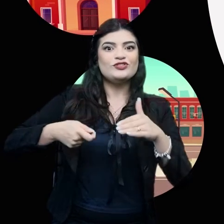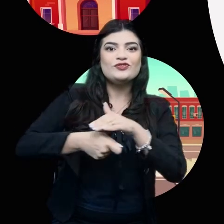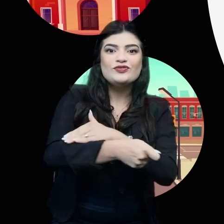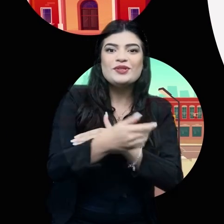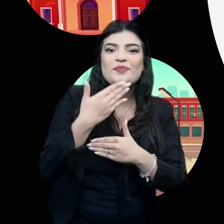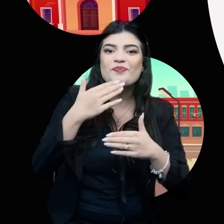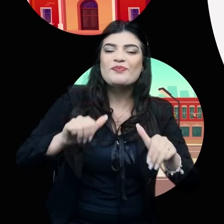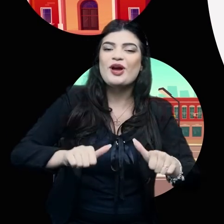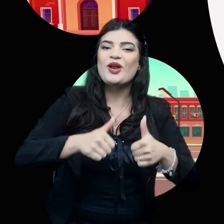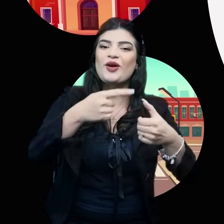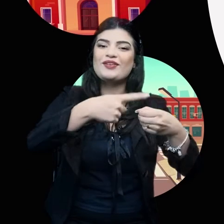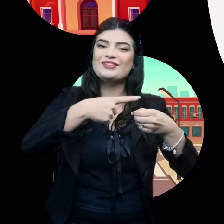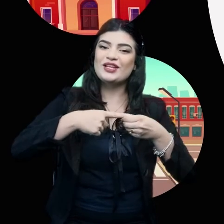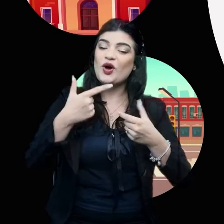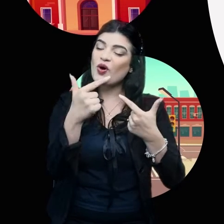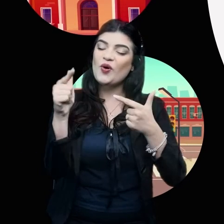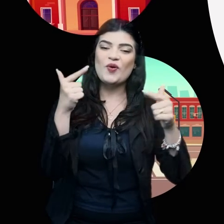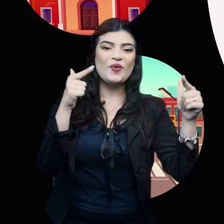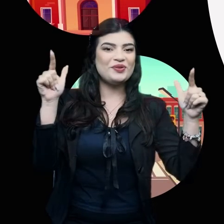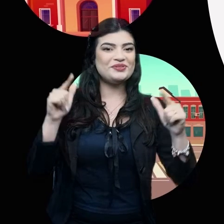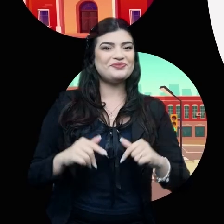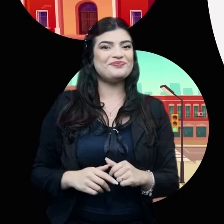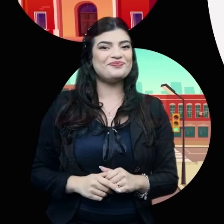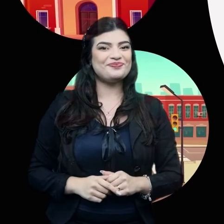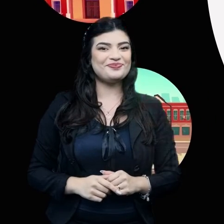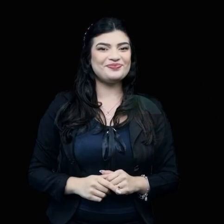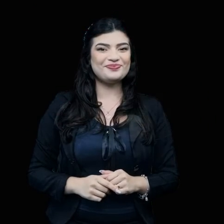melhoria da cidade e muitas outras coisas.